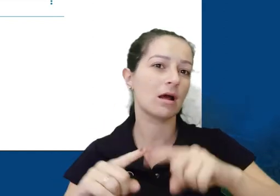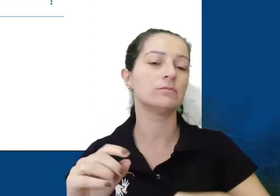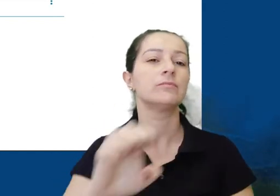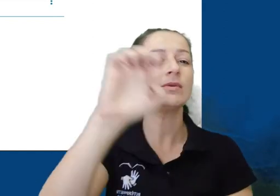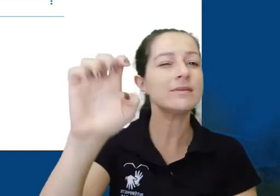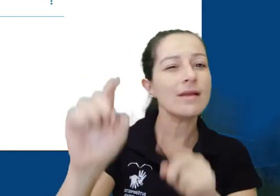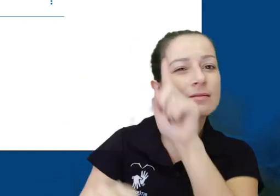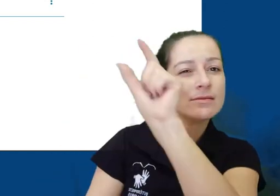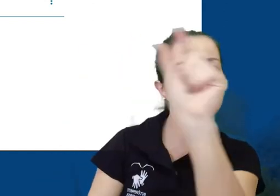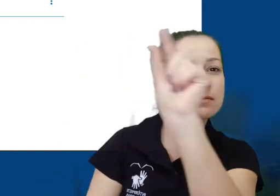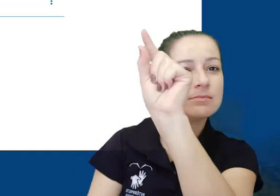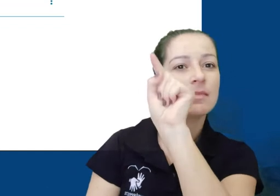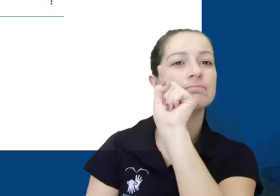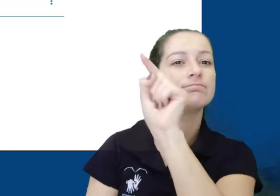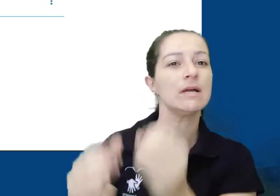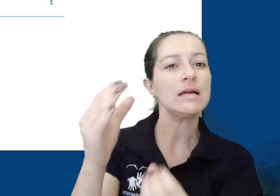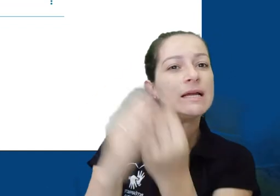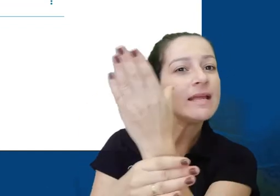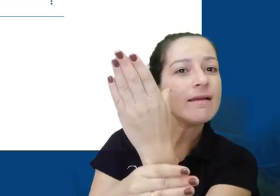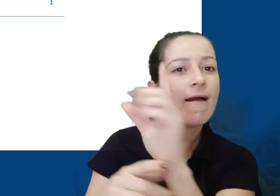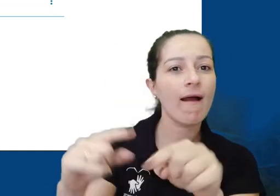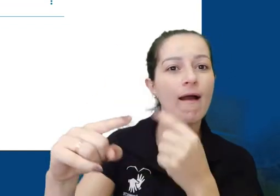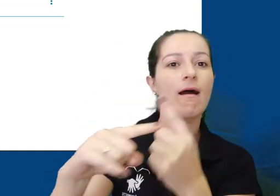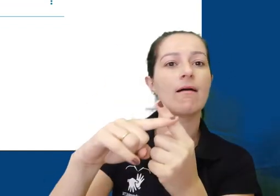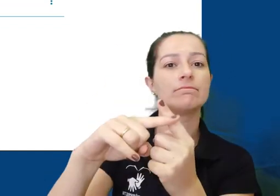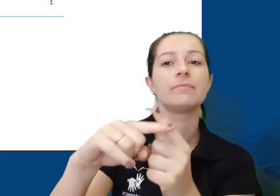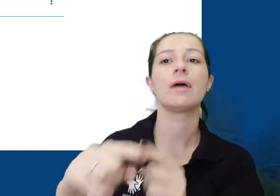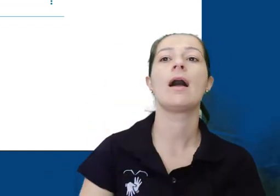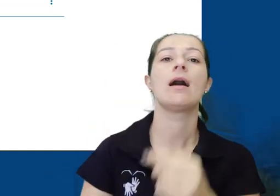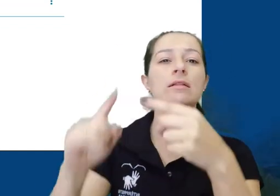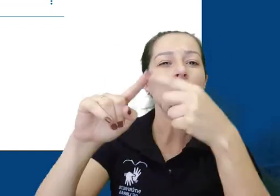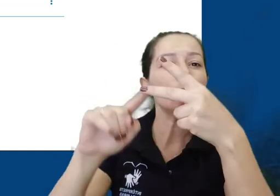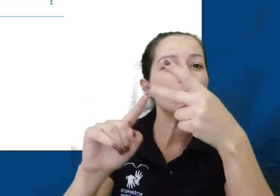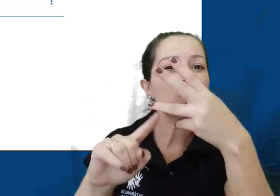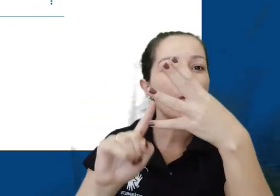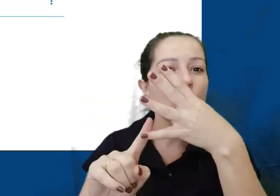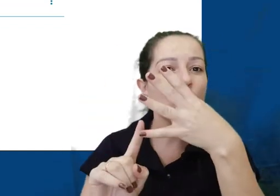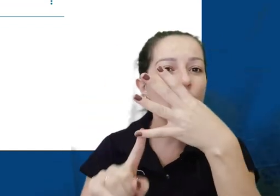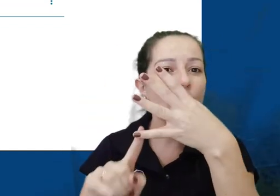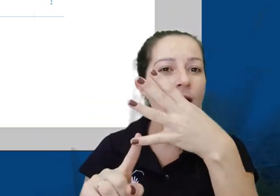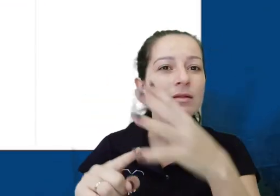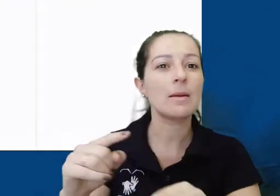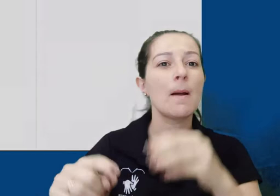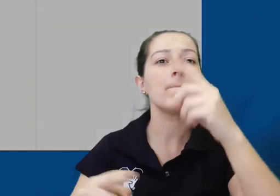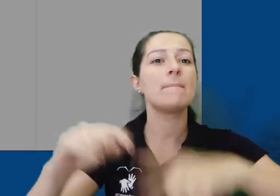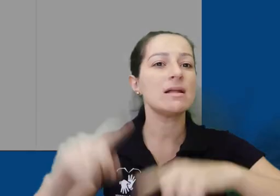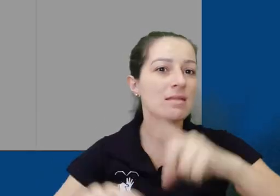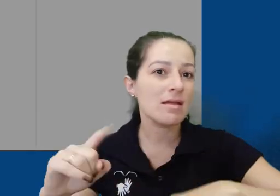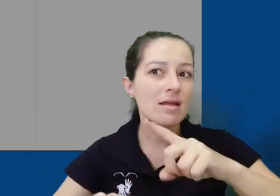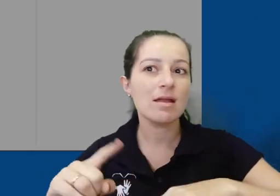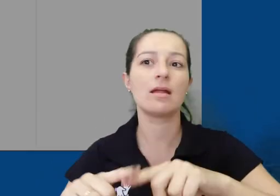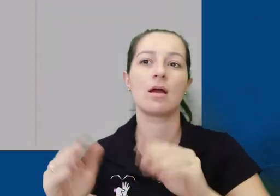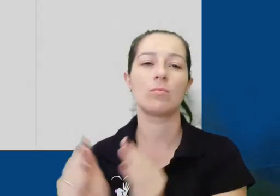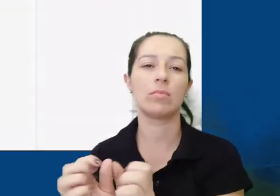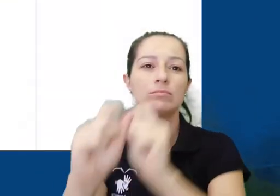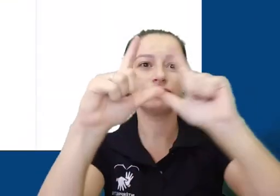esquerda do cabeçalho central dessa aba, clicaremos em criar e iremos até a quarta opção de material. Seremos direcionados para uma